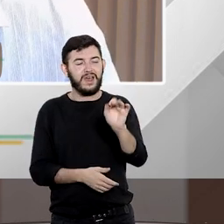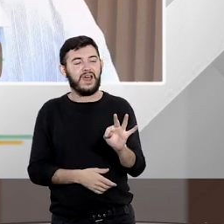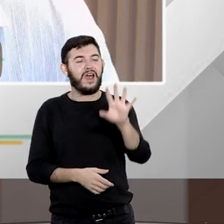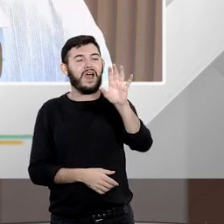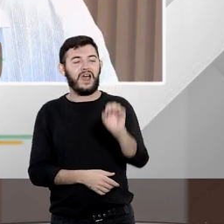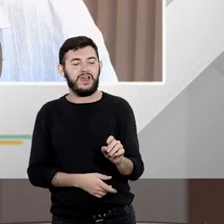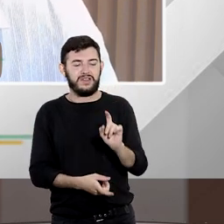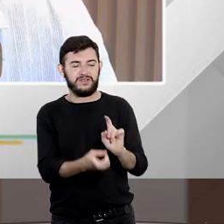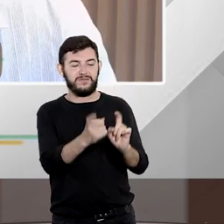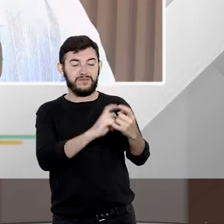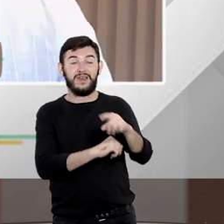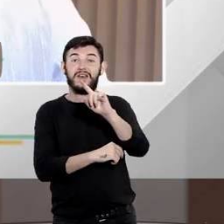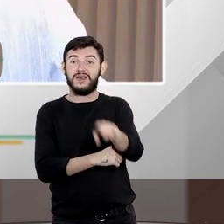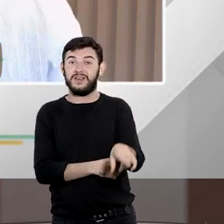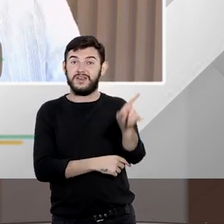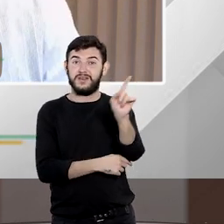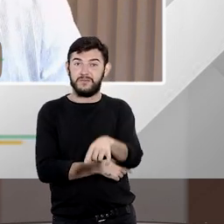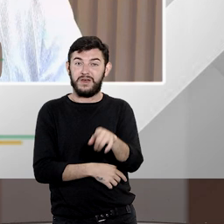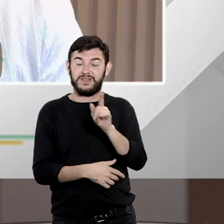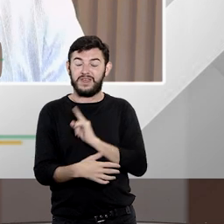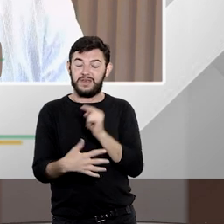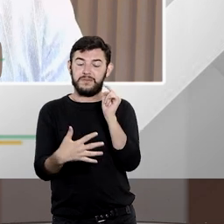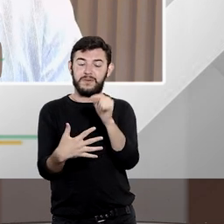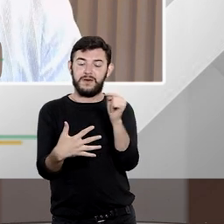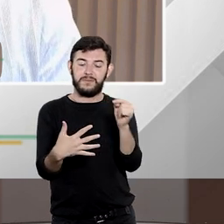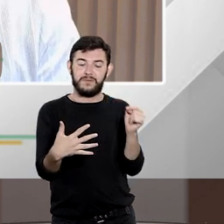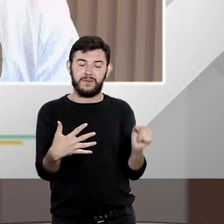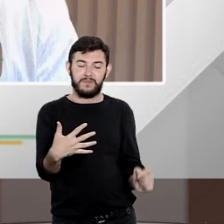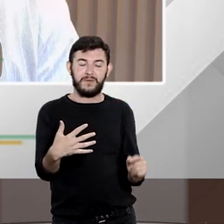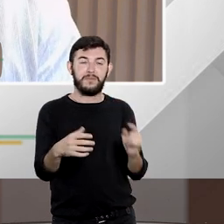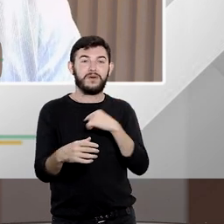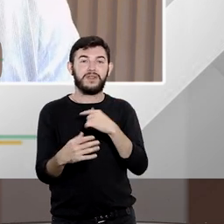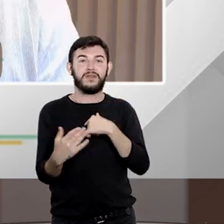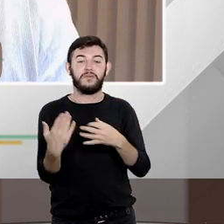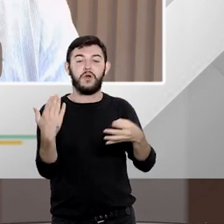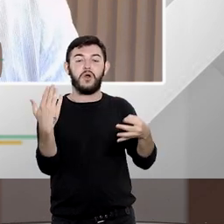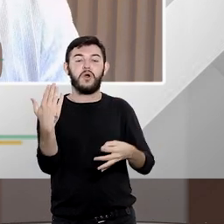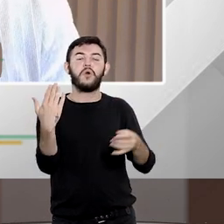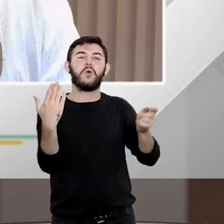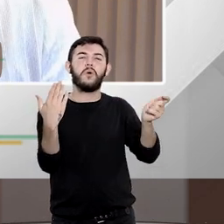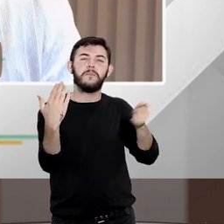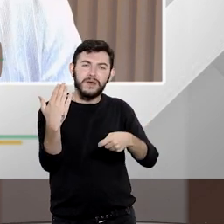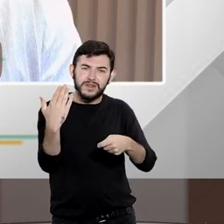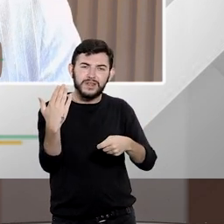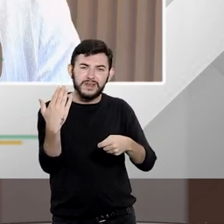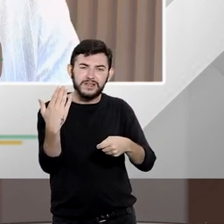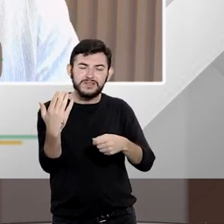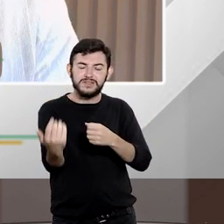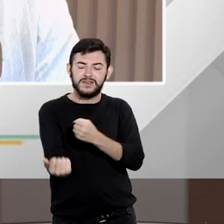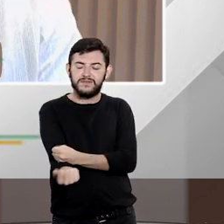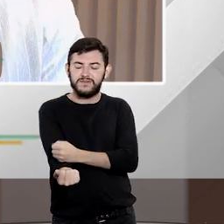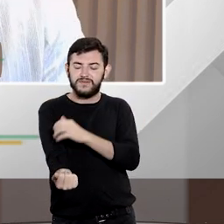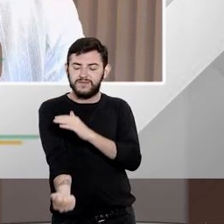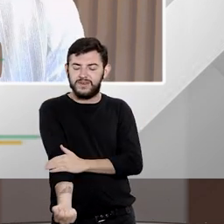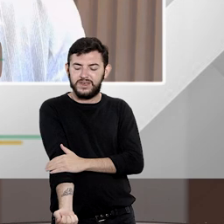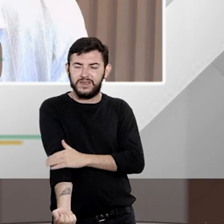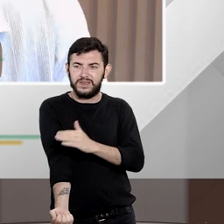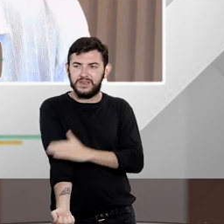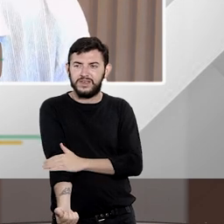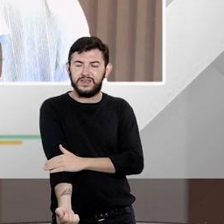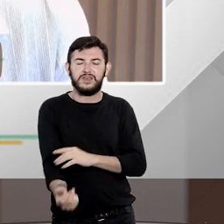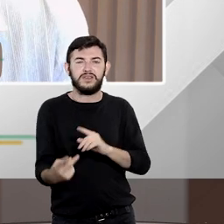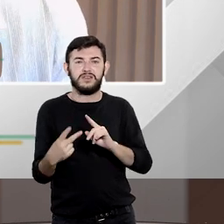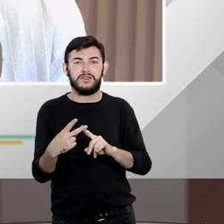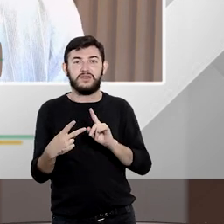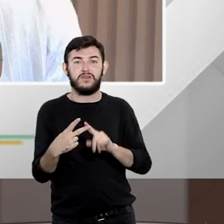que podem ser anulados então ele vai falar de vício de competência de ilegalidade do objeto do ato administrativo vai falar